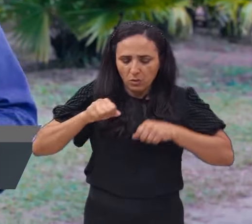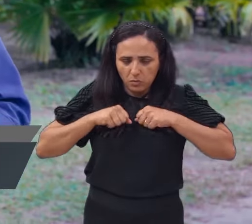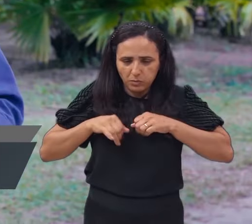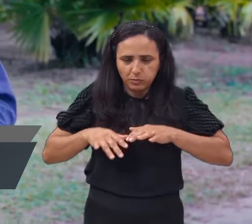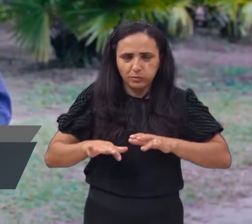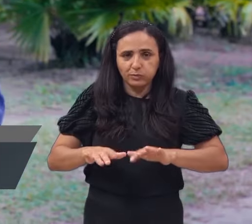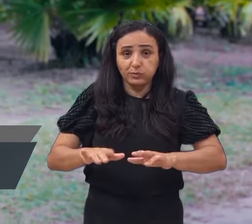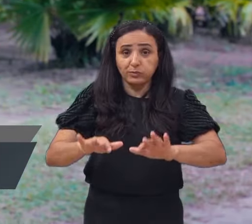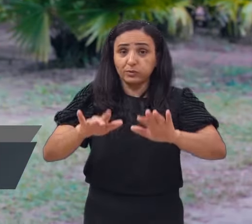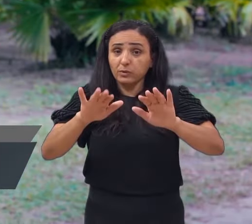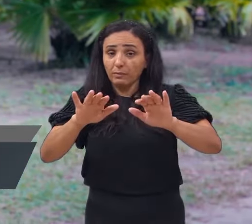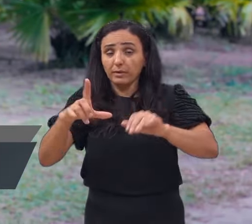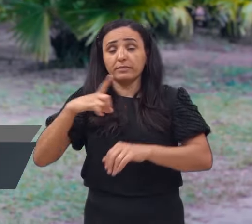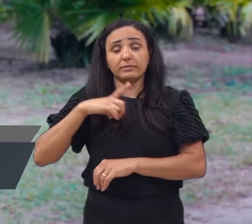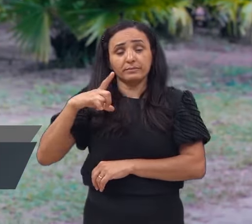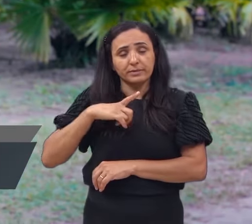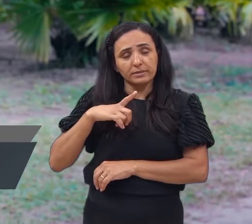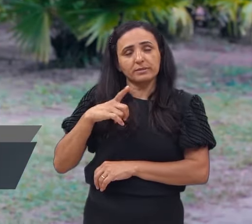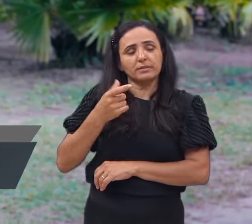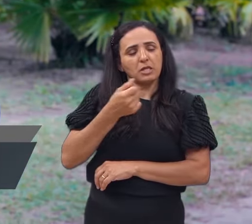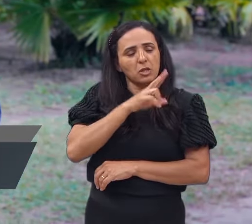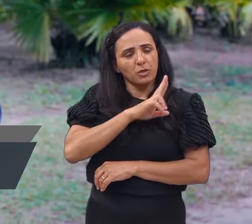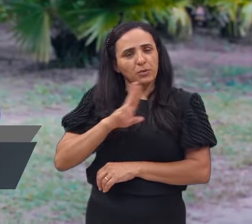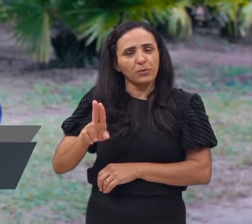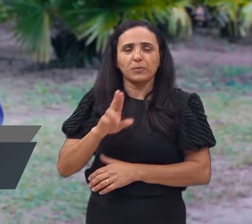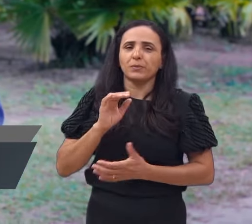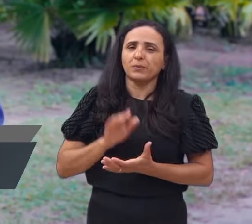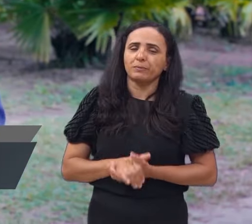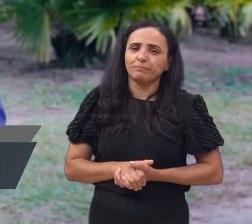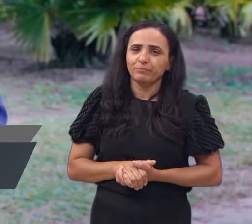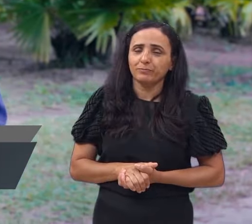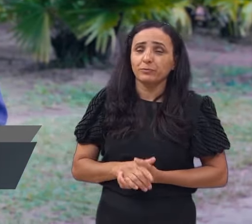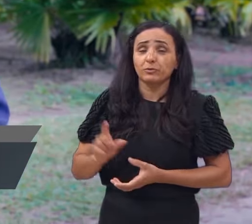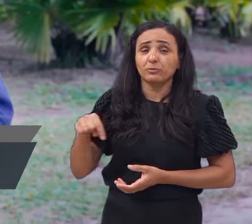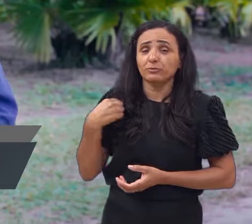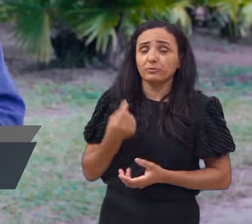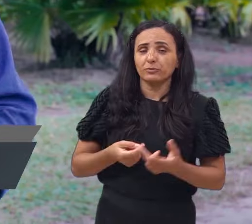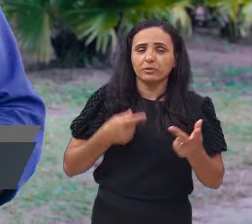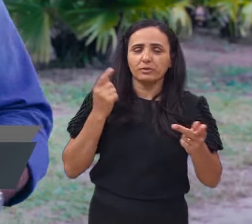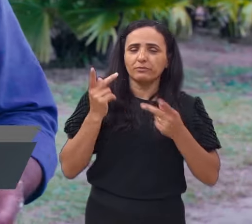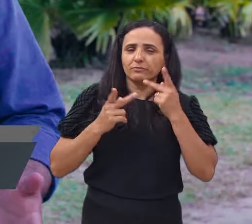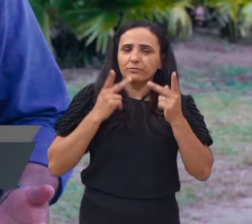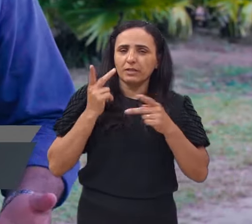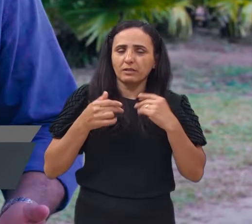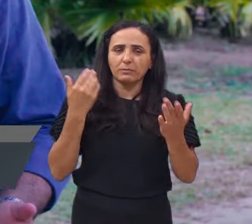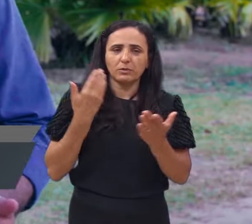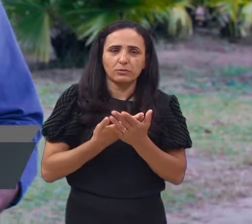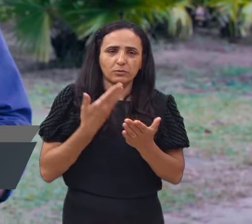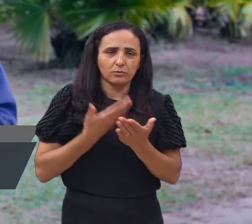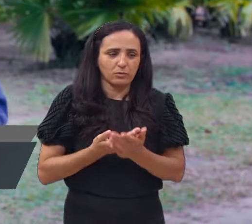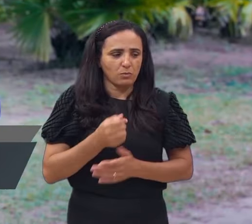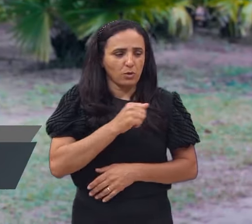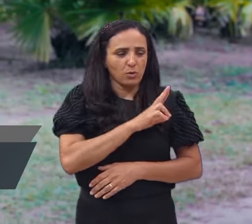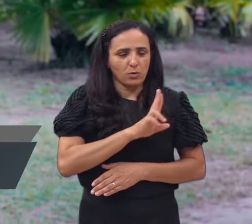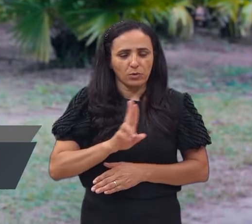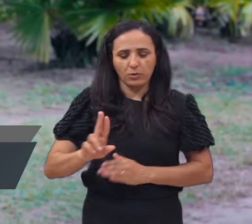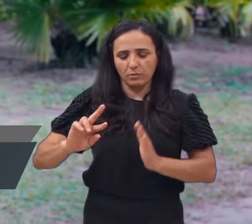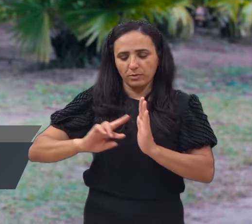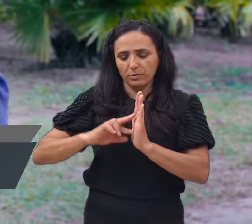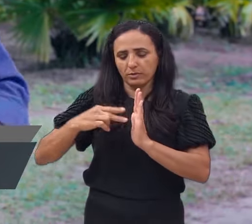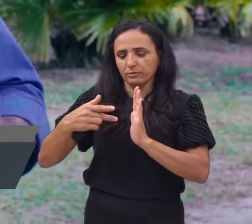segura, numa terra que manaria leite e mel. Pois bem, amados, quando falamos destes nomes e seus